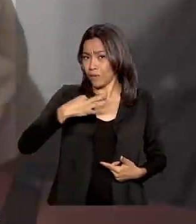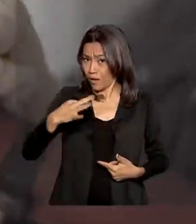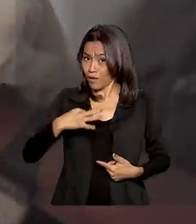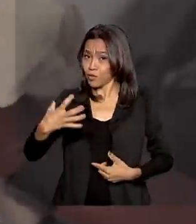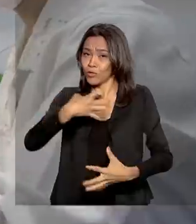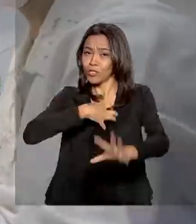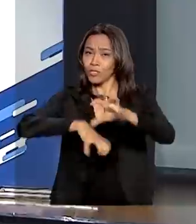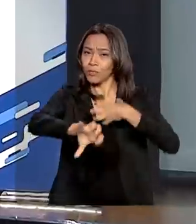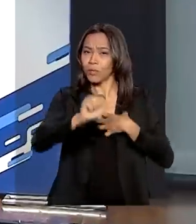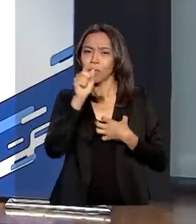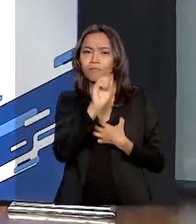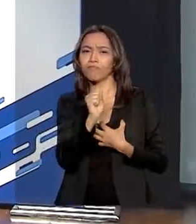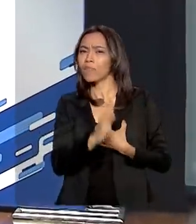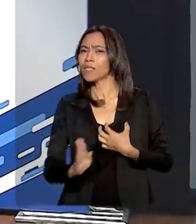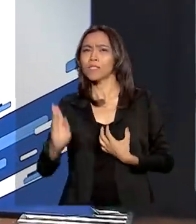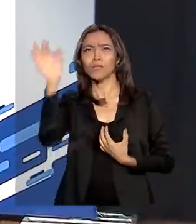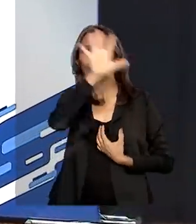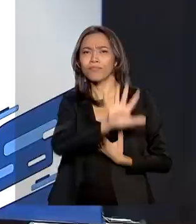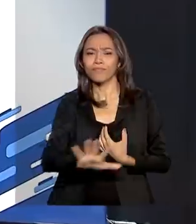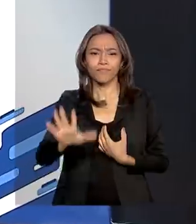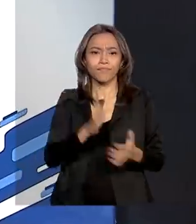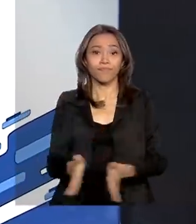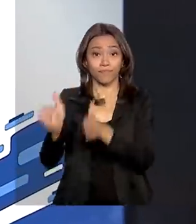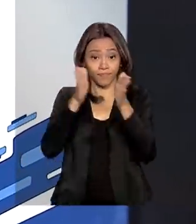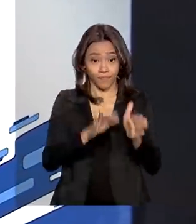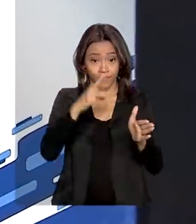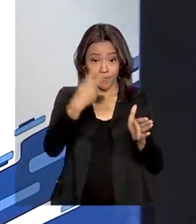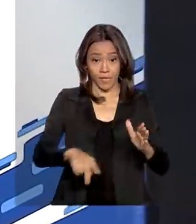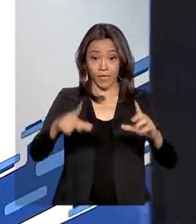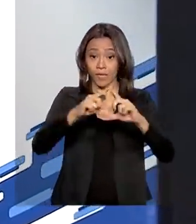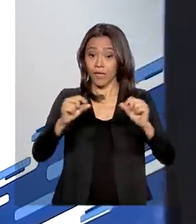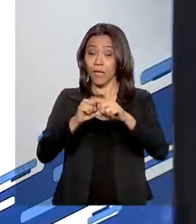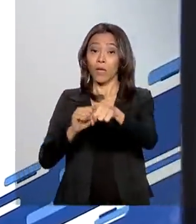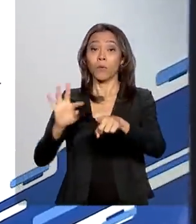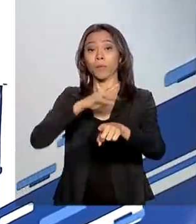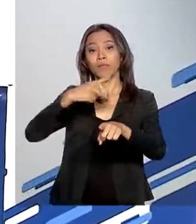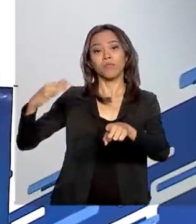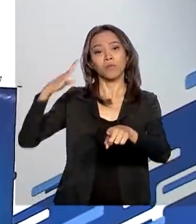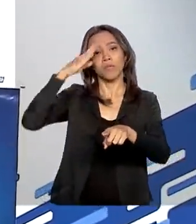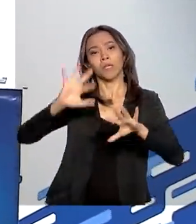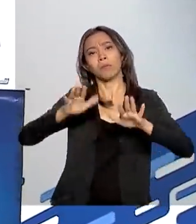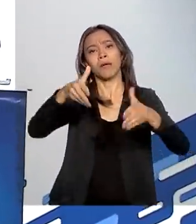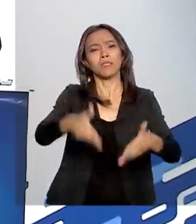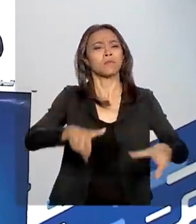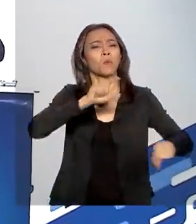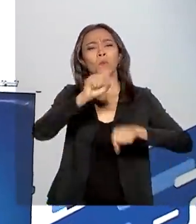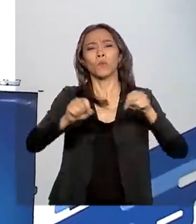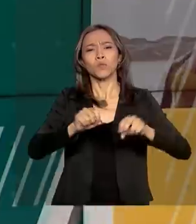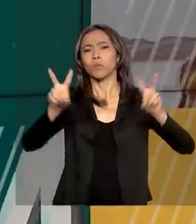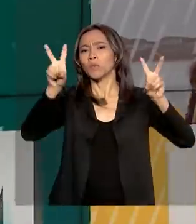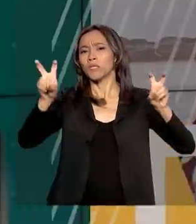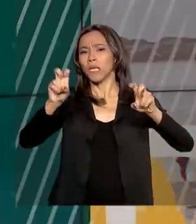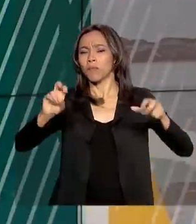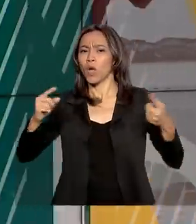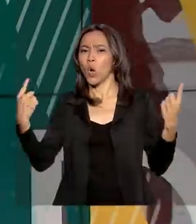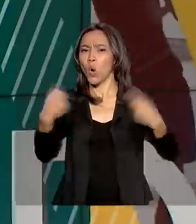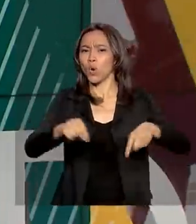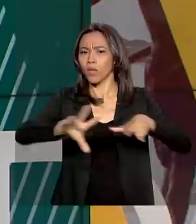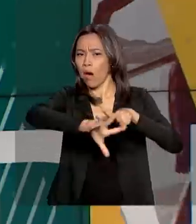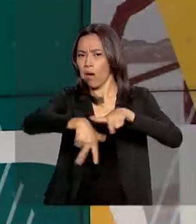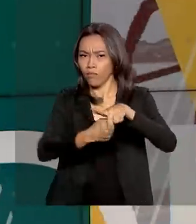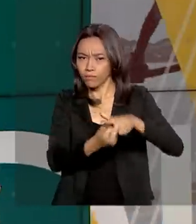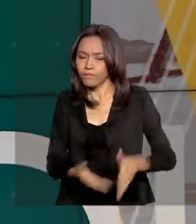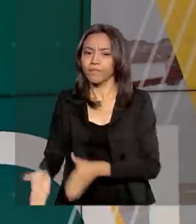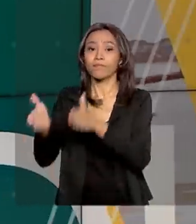todo o país. Em Brasília, presidente Jair Bolsonaro participa de encontros sobre combate à corrupção. E veja